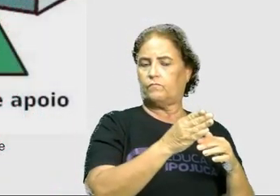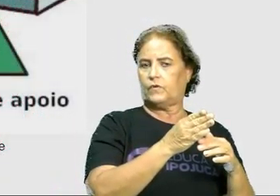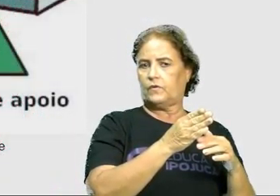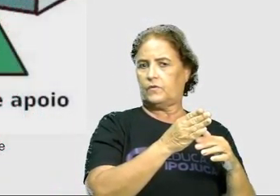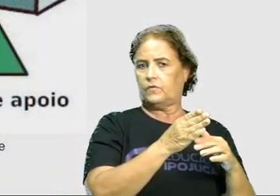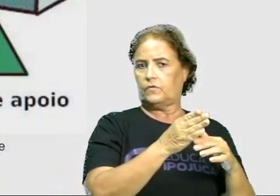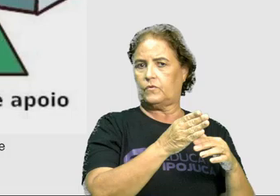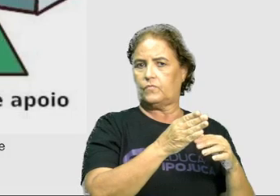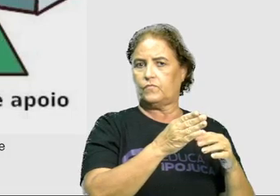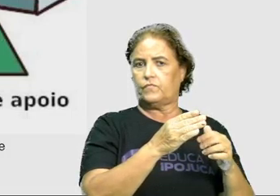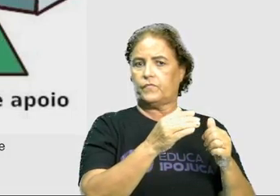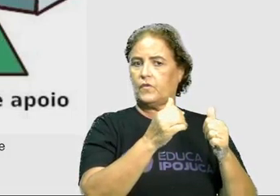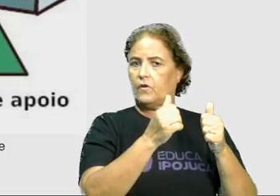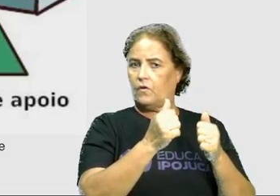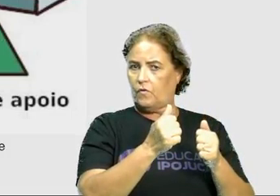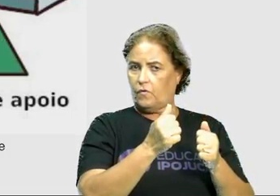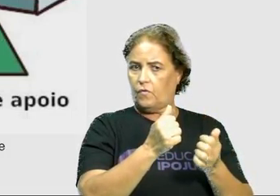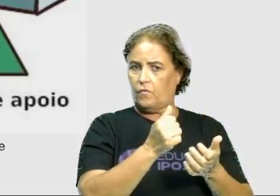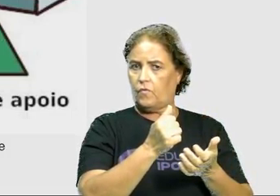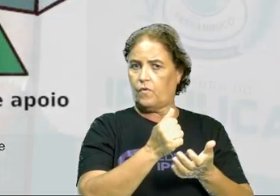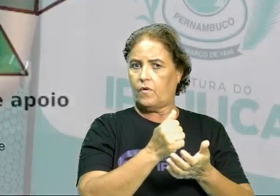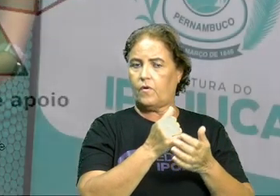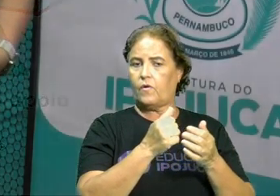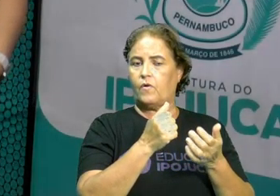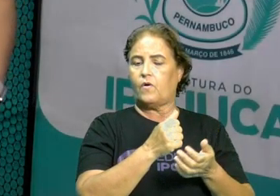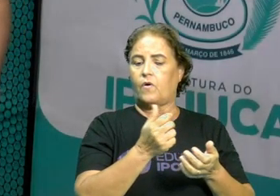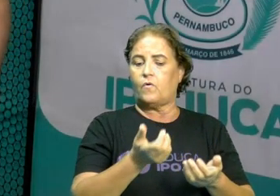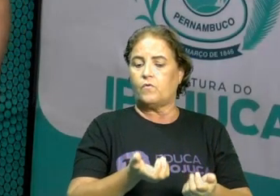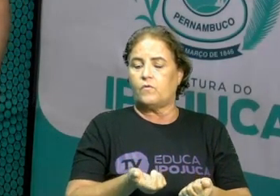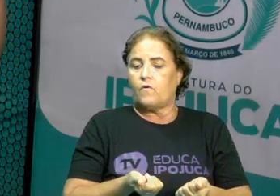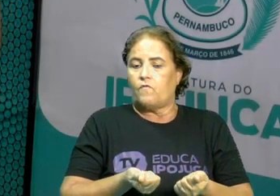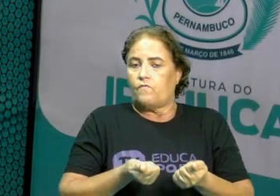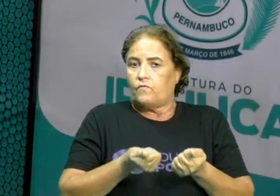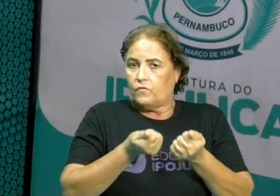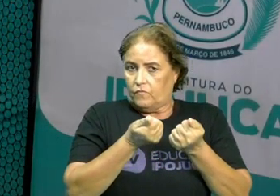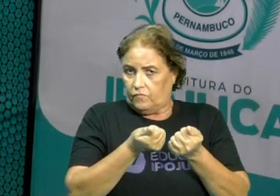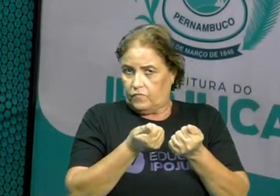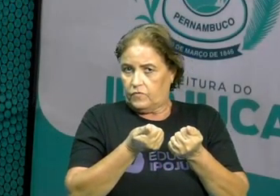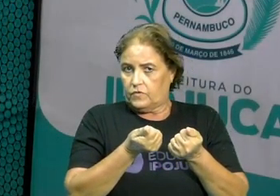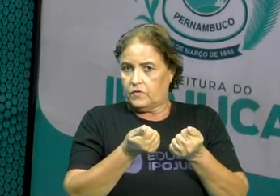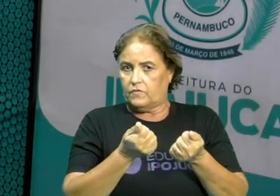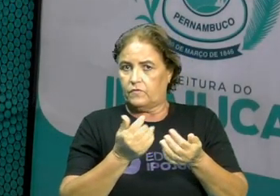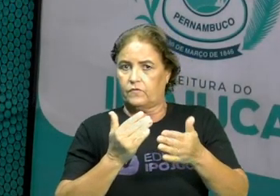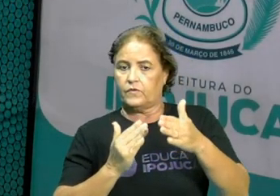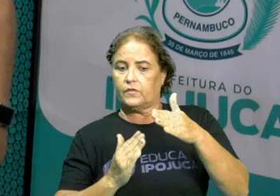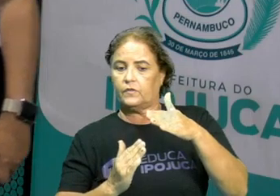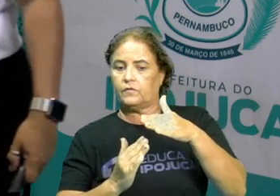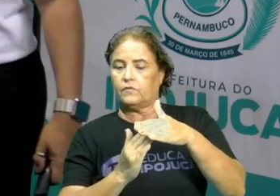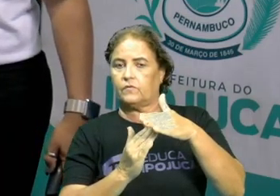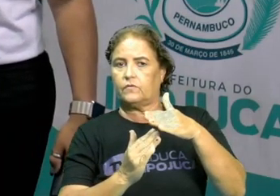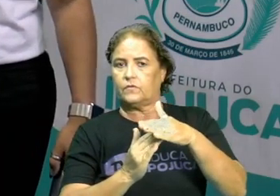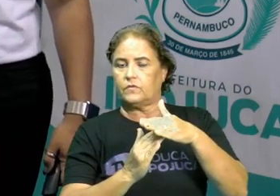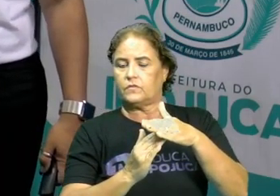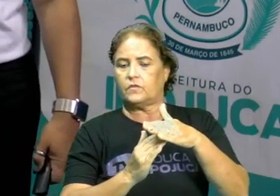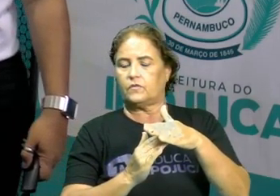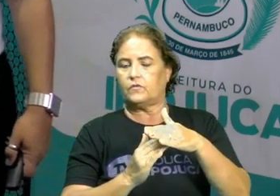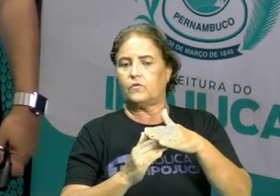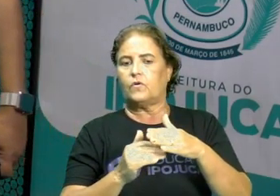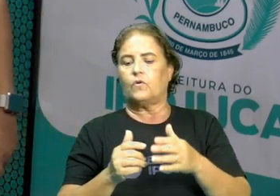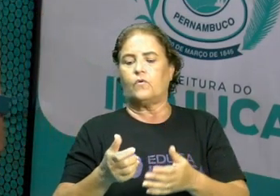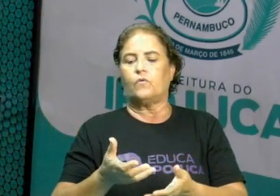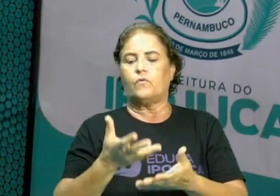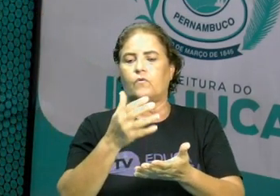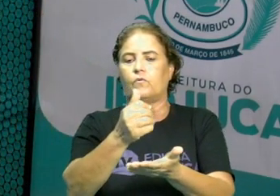A força resistente, ou seja, onde eu vou exercer a força, ela fica no centro. E o ponto de